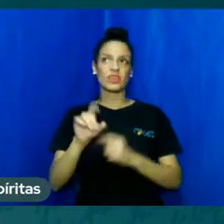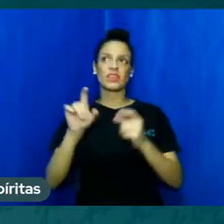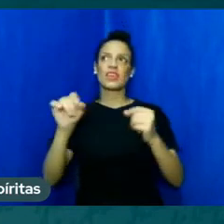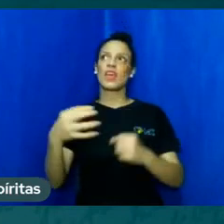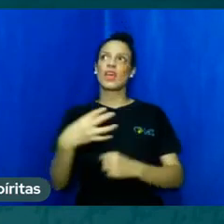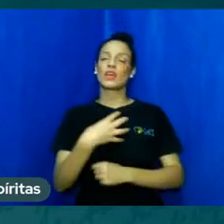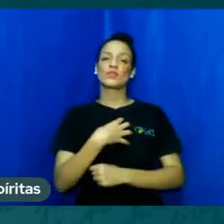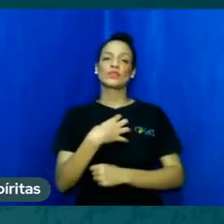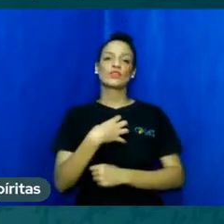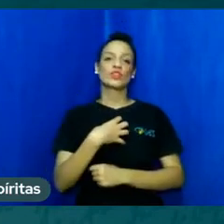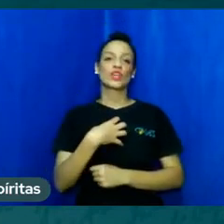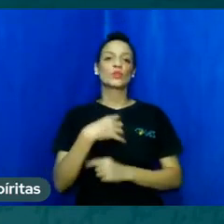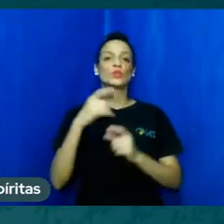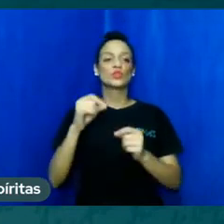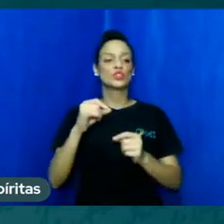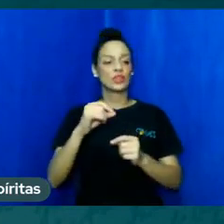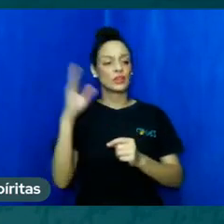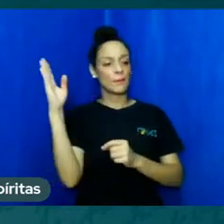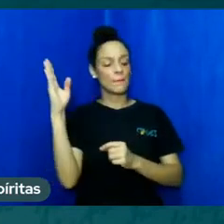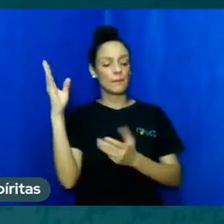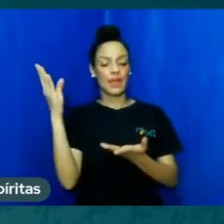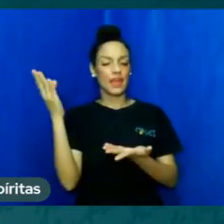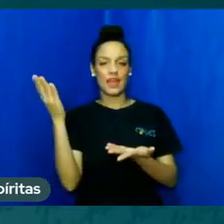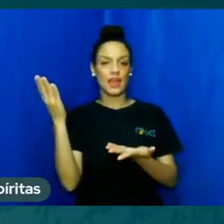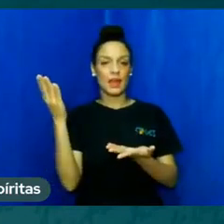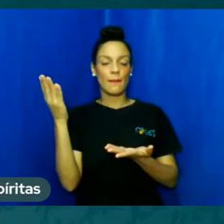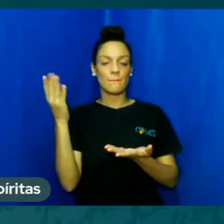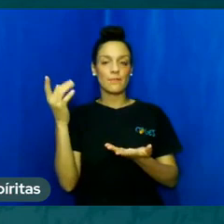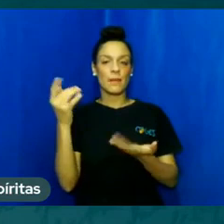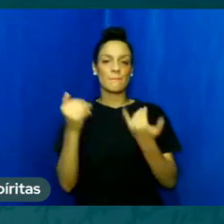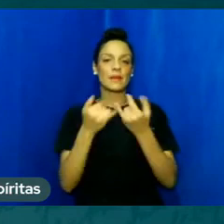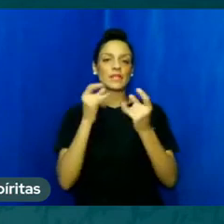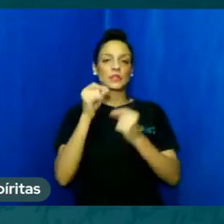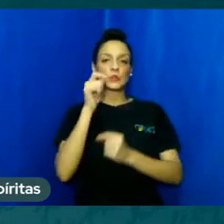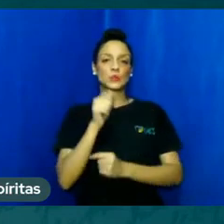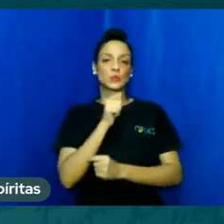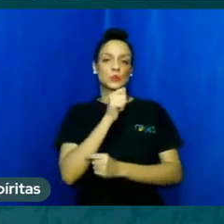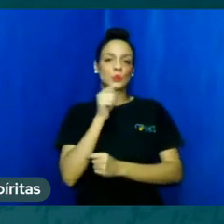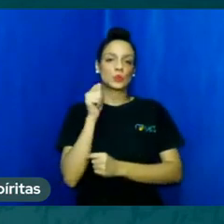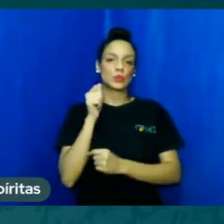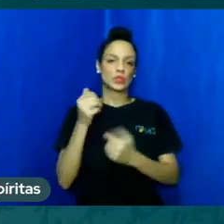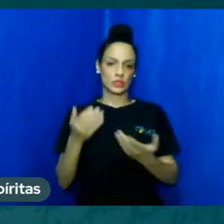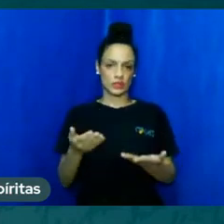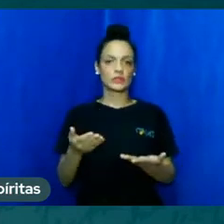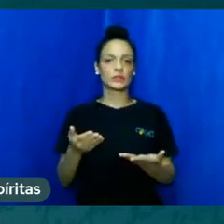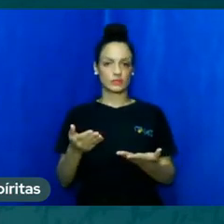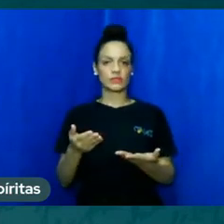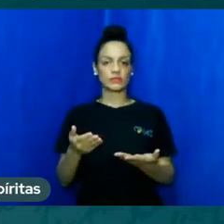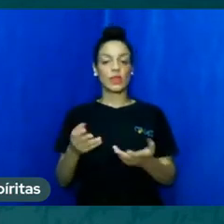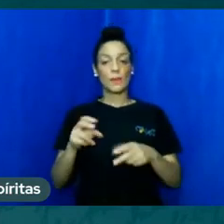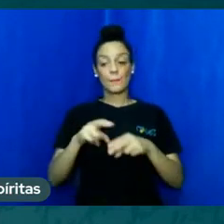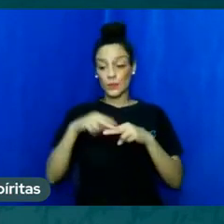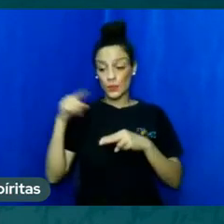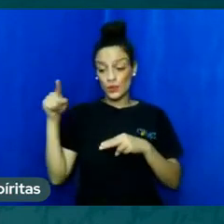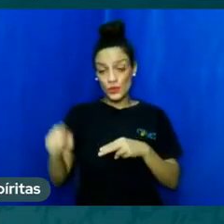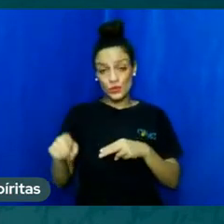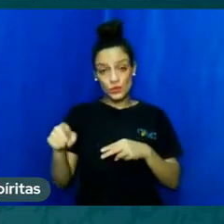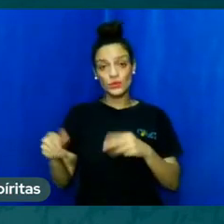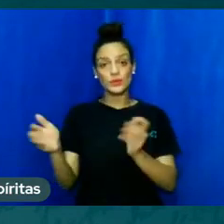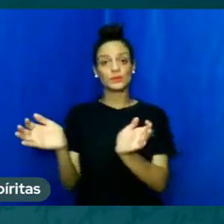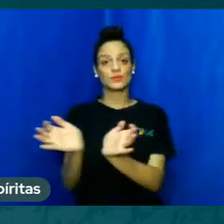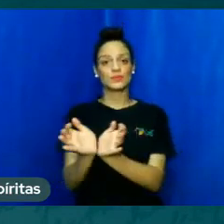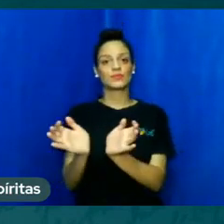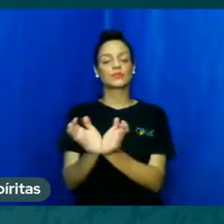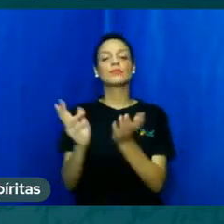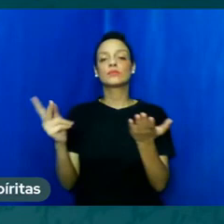vencer do domínio do mal praticar abnegação nos falos espíritos então ali Sócrates mostrava esse sentido